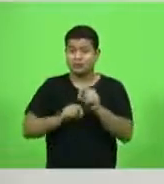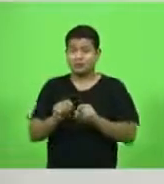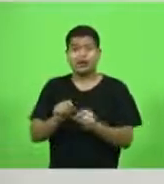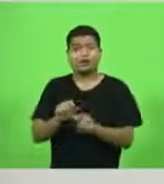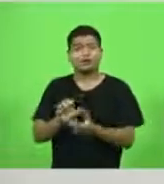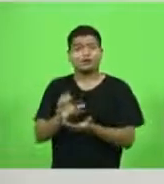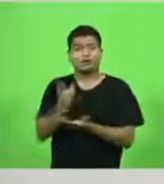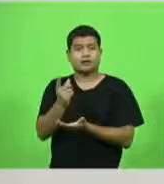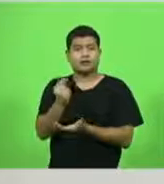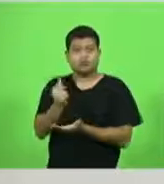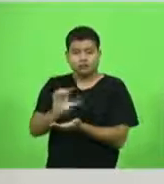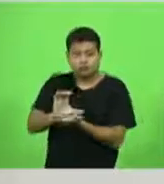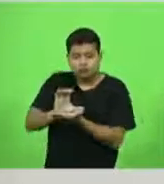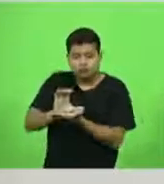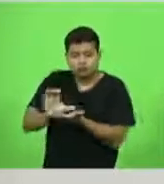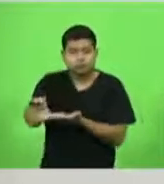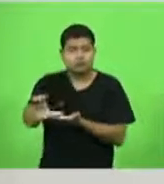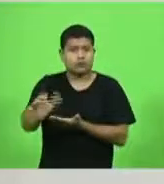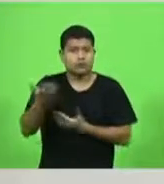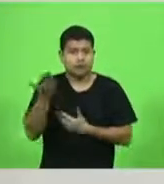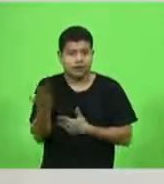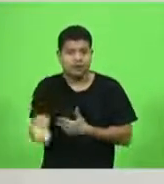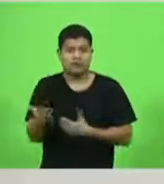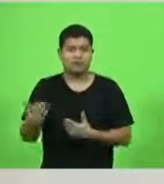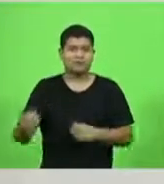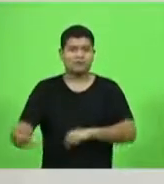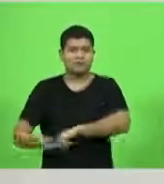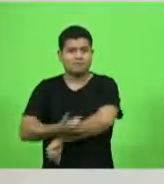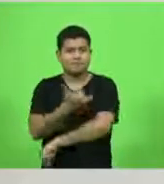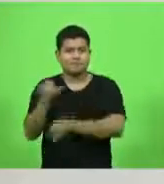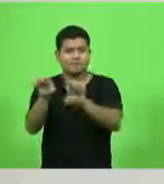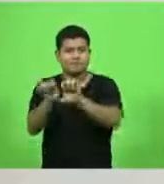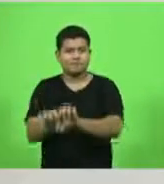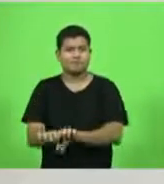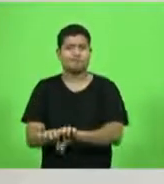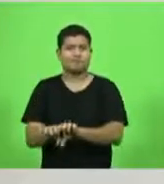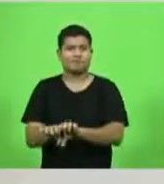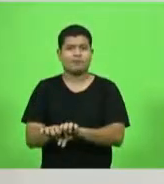para amenizar o custo Brasil.